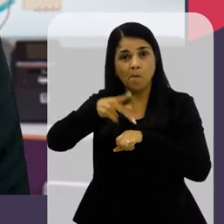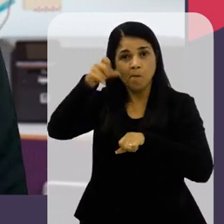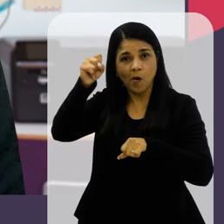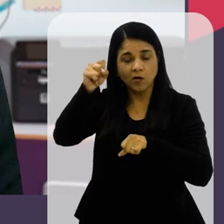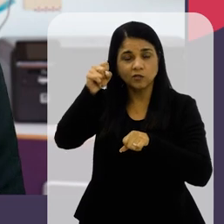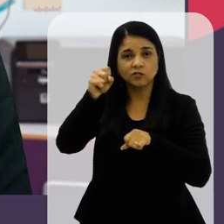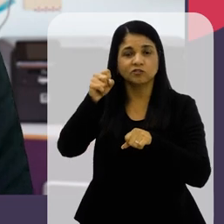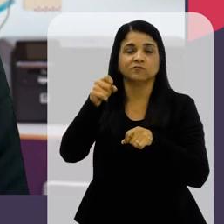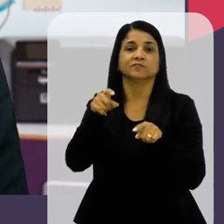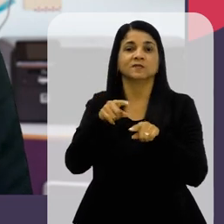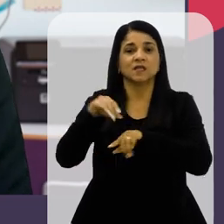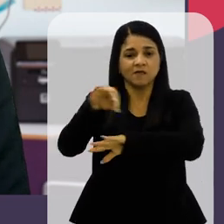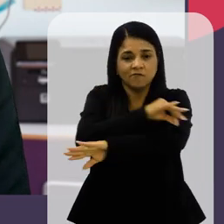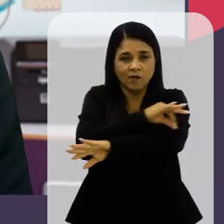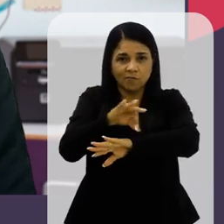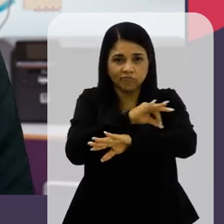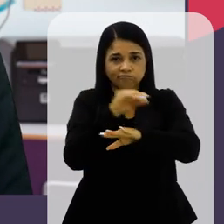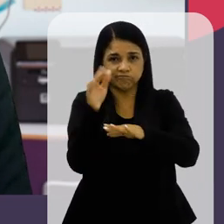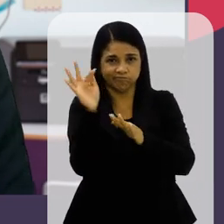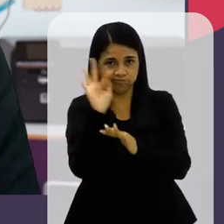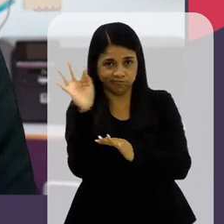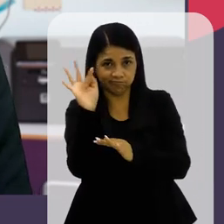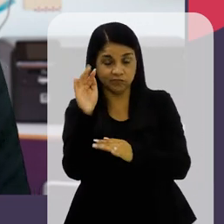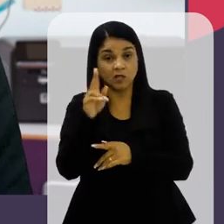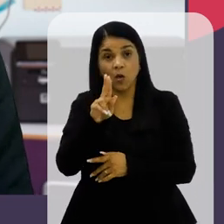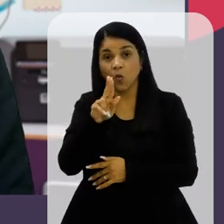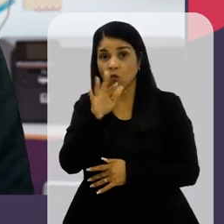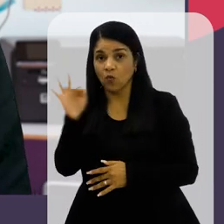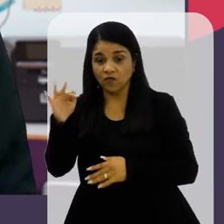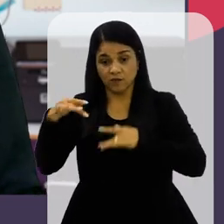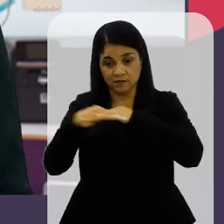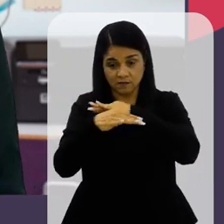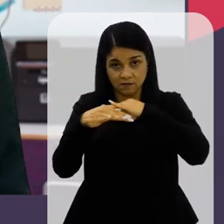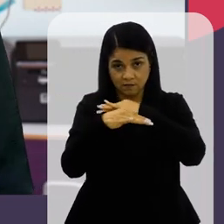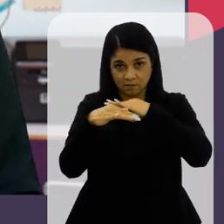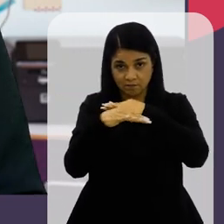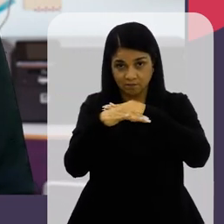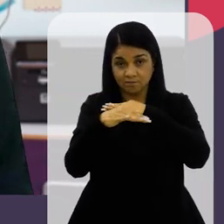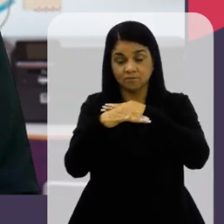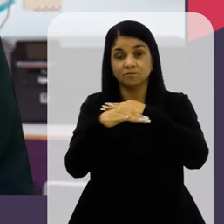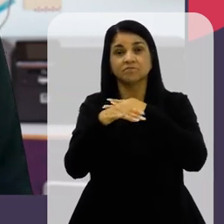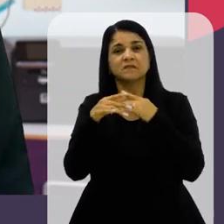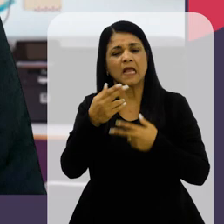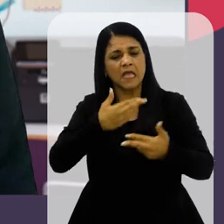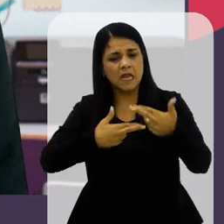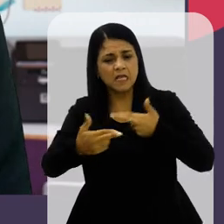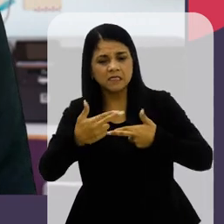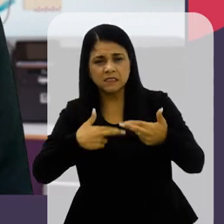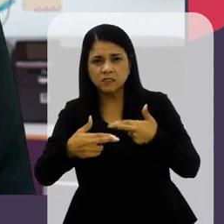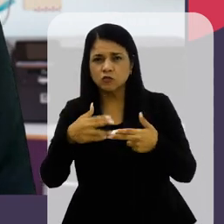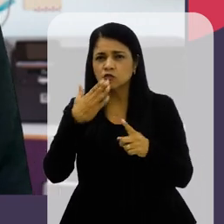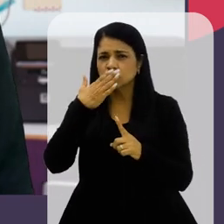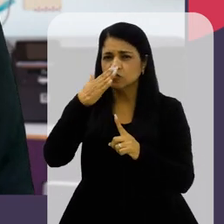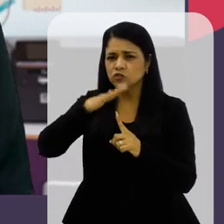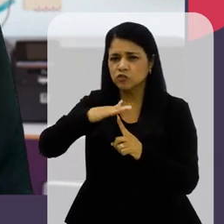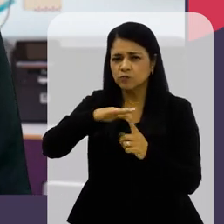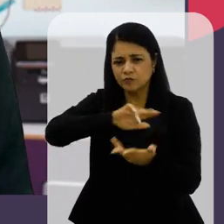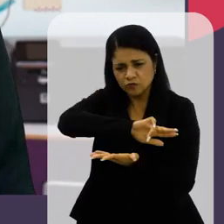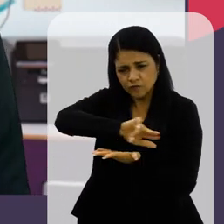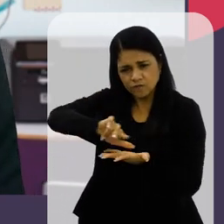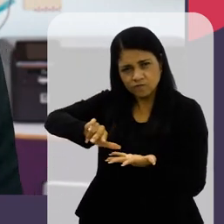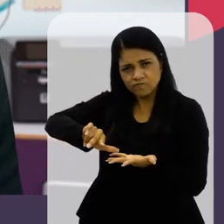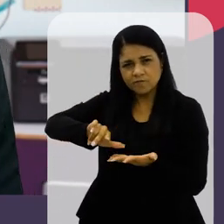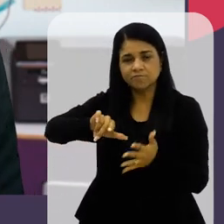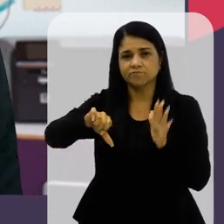-graduação da Faculdade de Arquitetura e Urbanismo da UF Os pesquisadores analisaram a relação entre diferentes tipos de